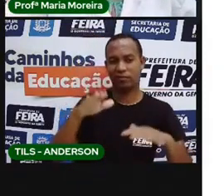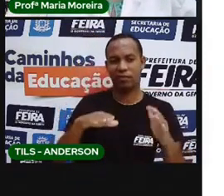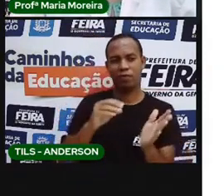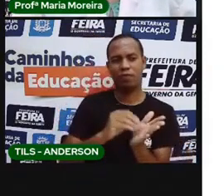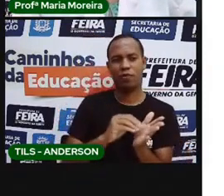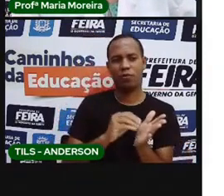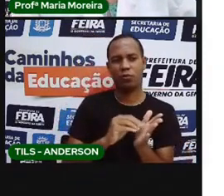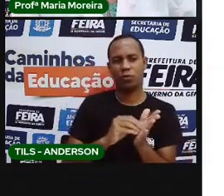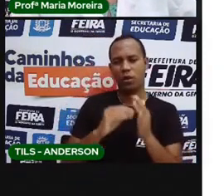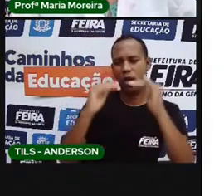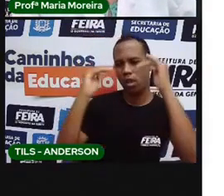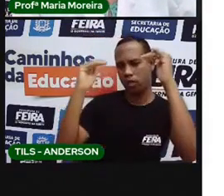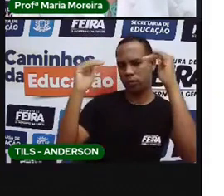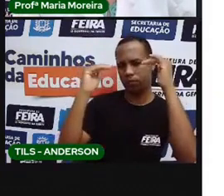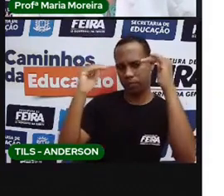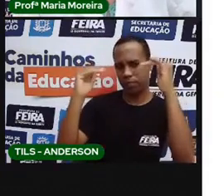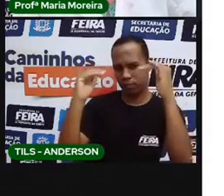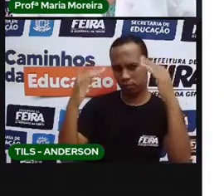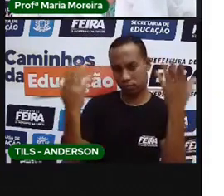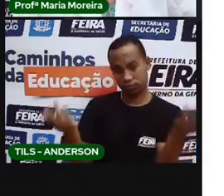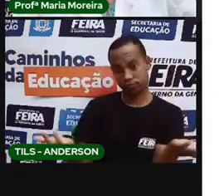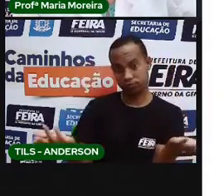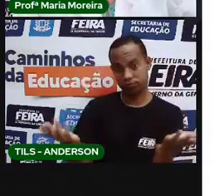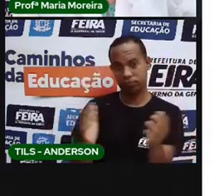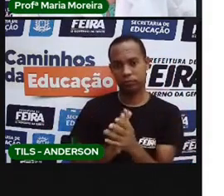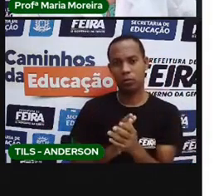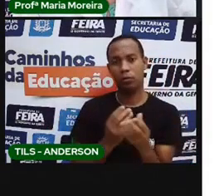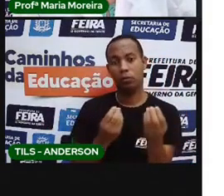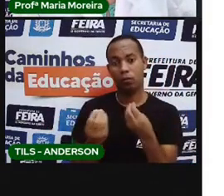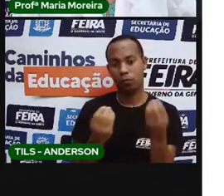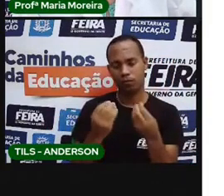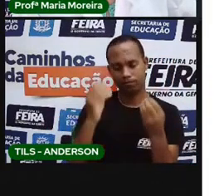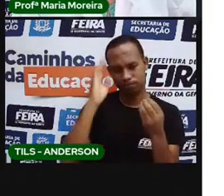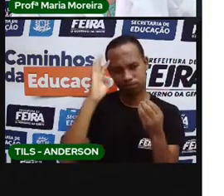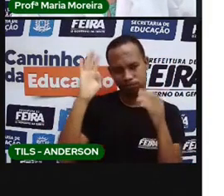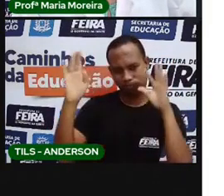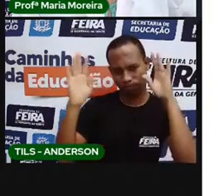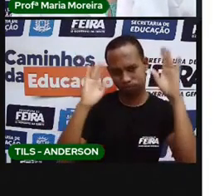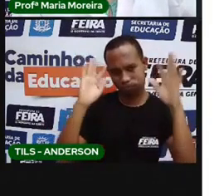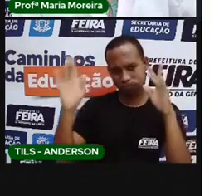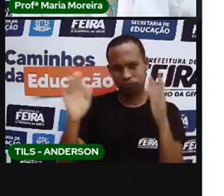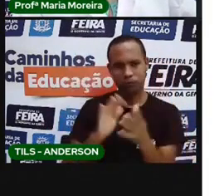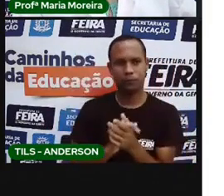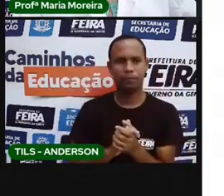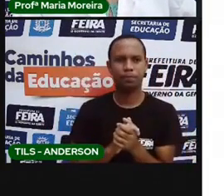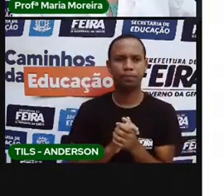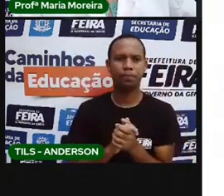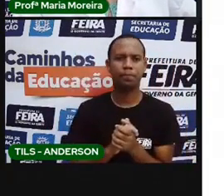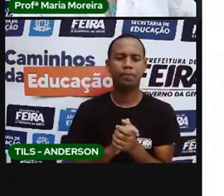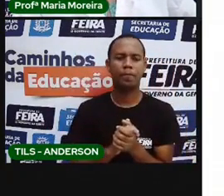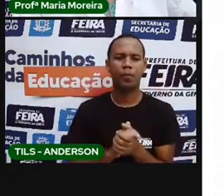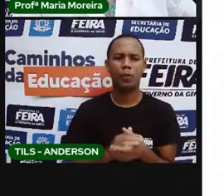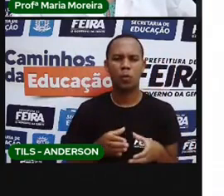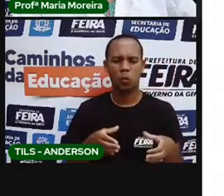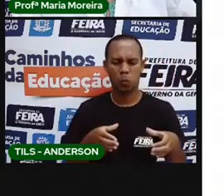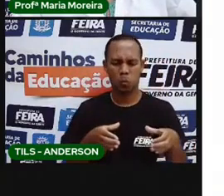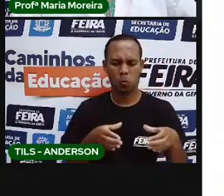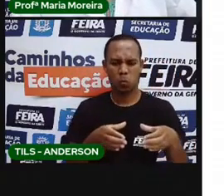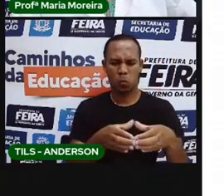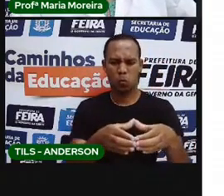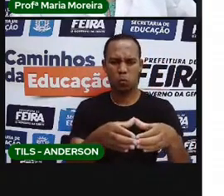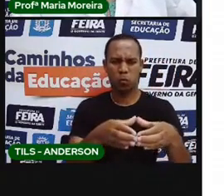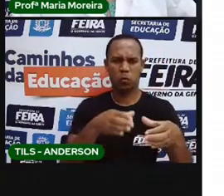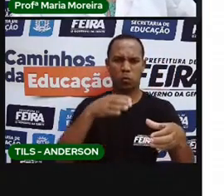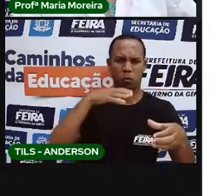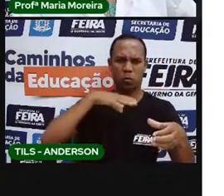respeitar a cultura do outro? Será que foi assim? Vamos refletir sobre isso. A colonização portuguesa